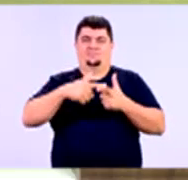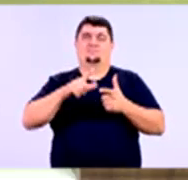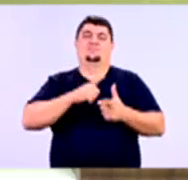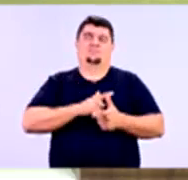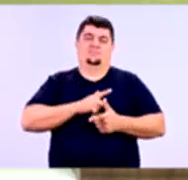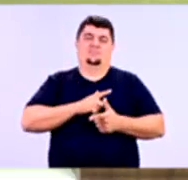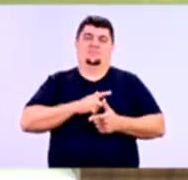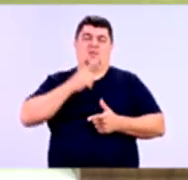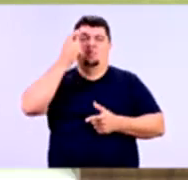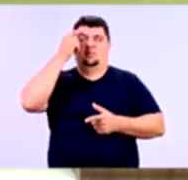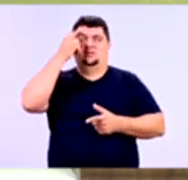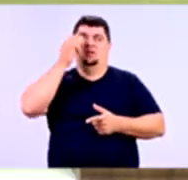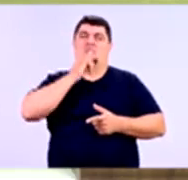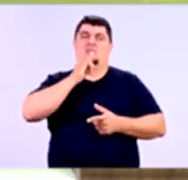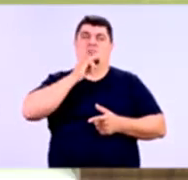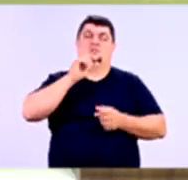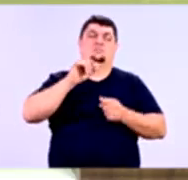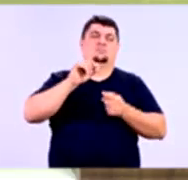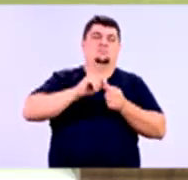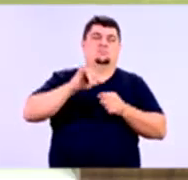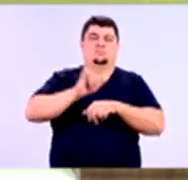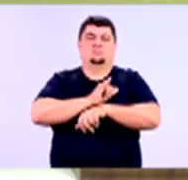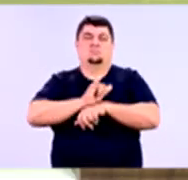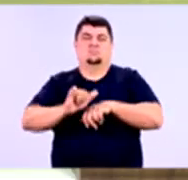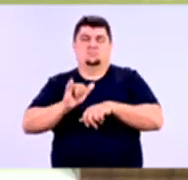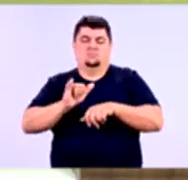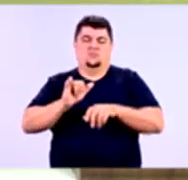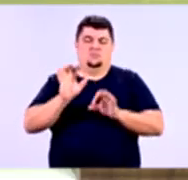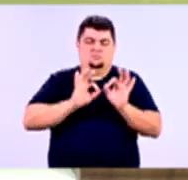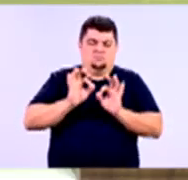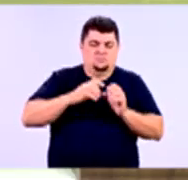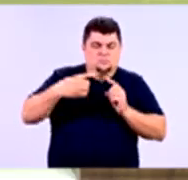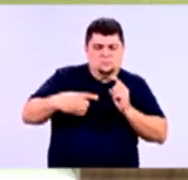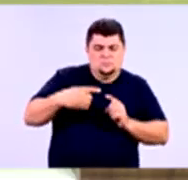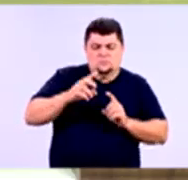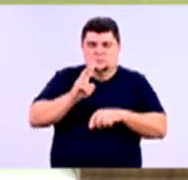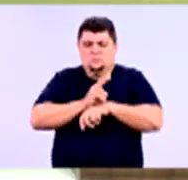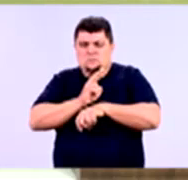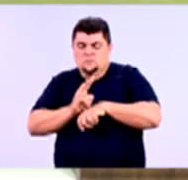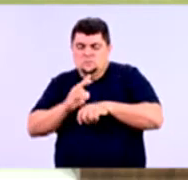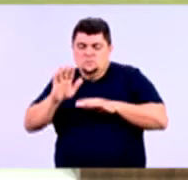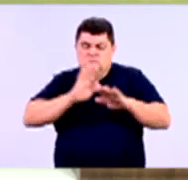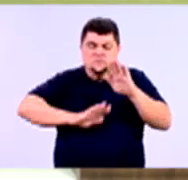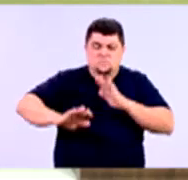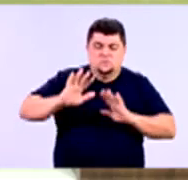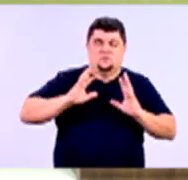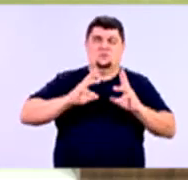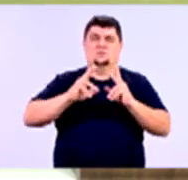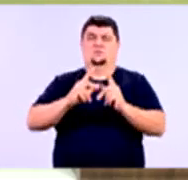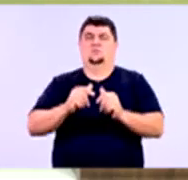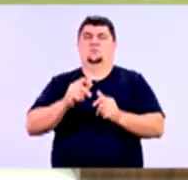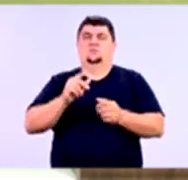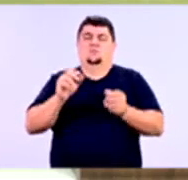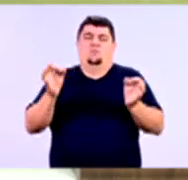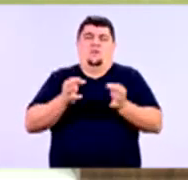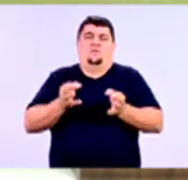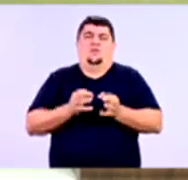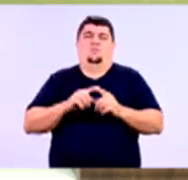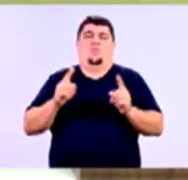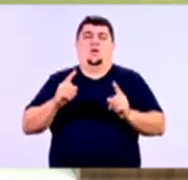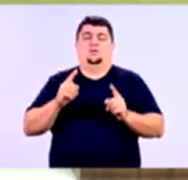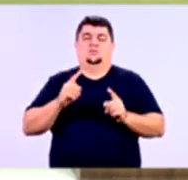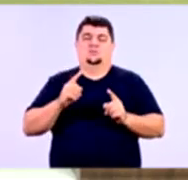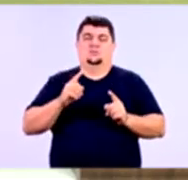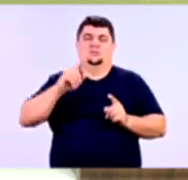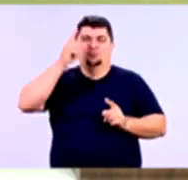você desenvolveu a sua estratégia, preparou a política de riscos conforme nós falamos nas outras aulas, só que ali no dia a